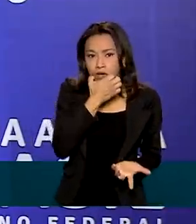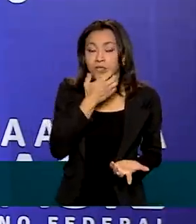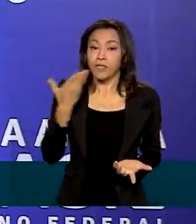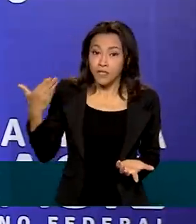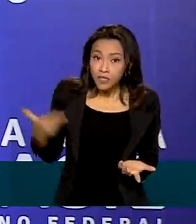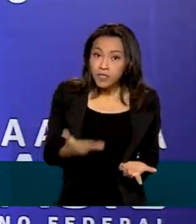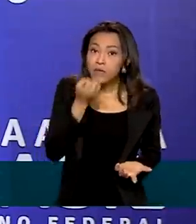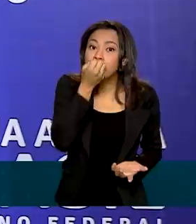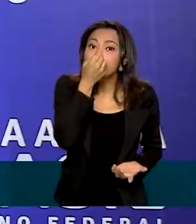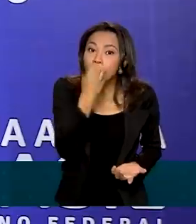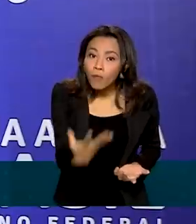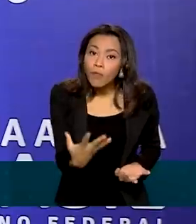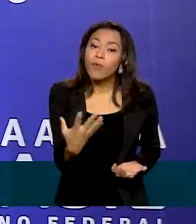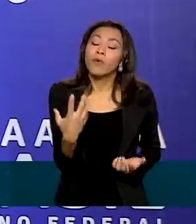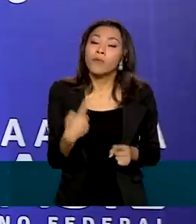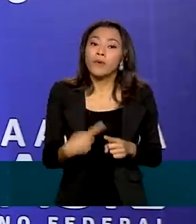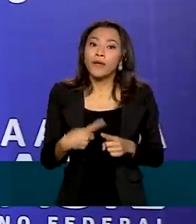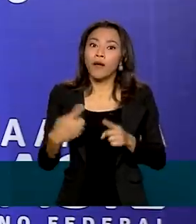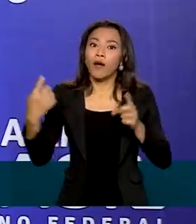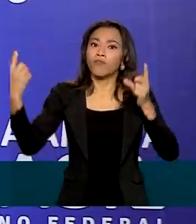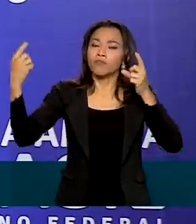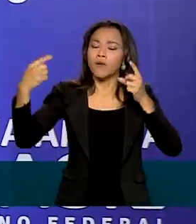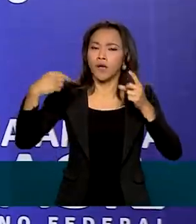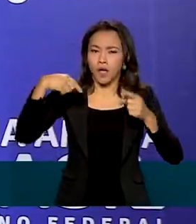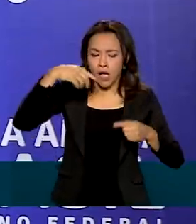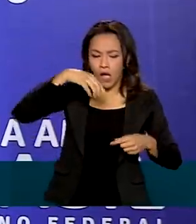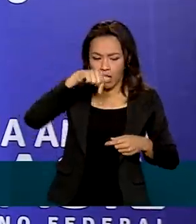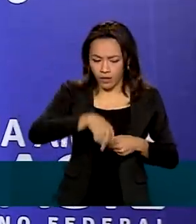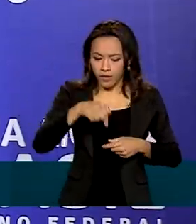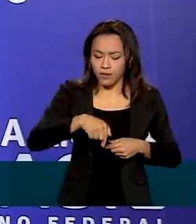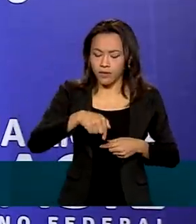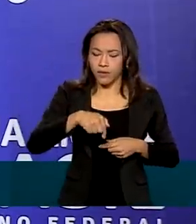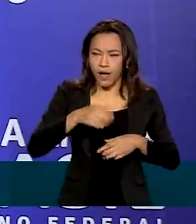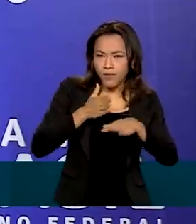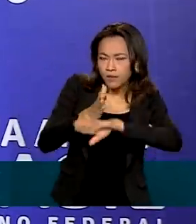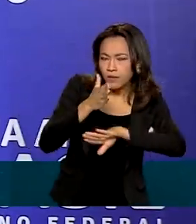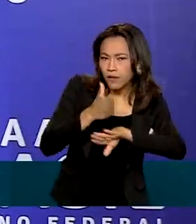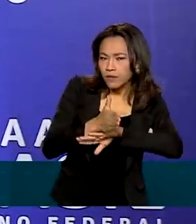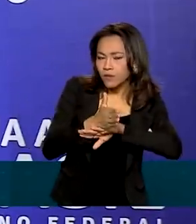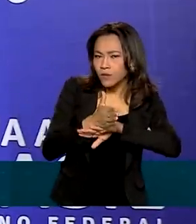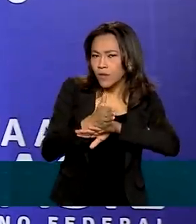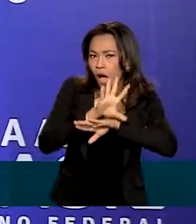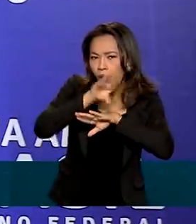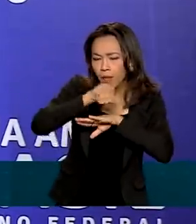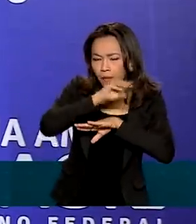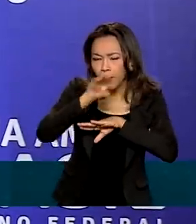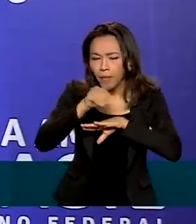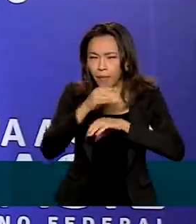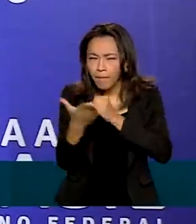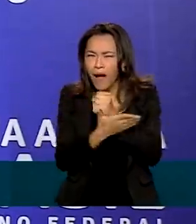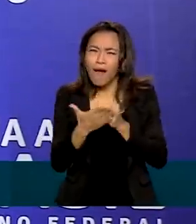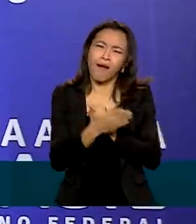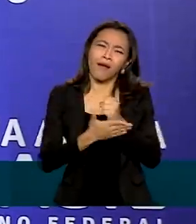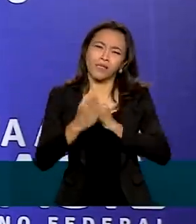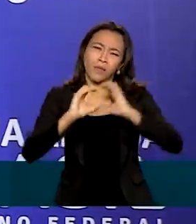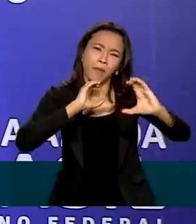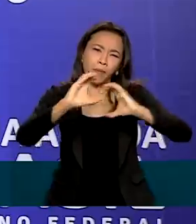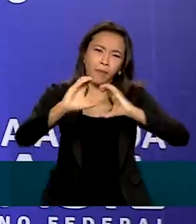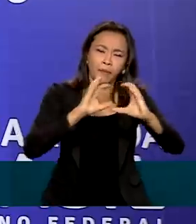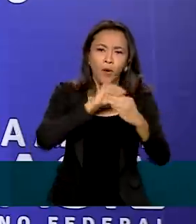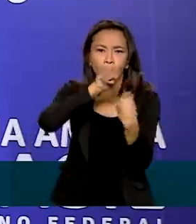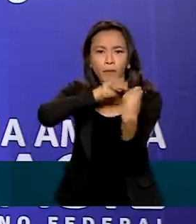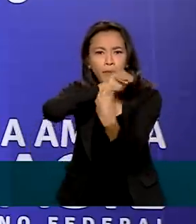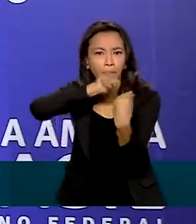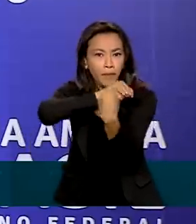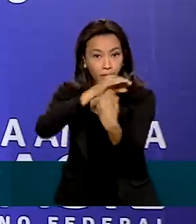internacional, porque a partir do momento que o nosso funcionário tiver acesso a uma comunicação básica, voltada para a atividade que